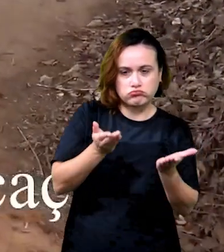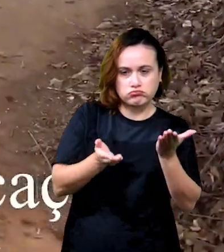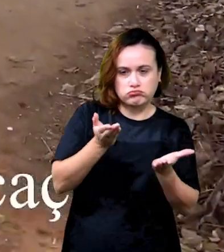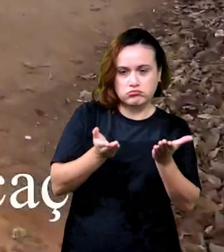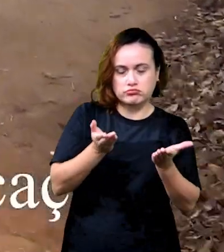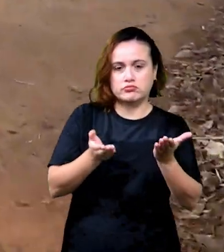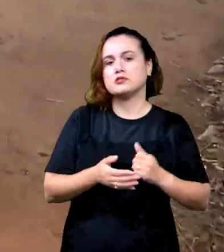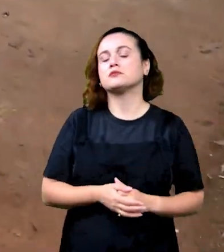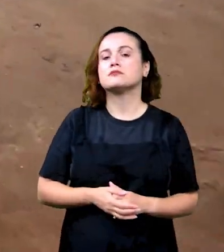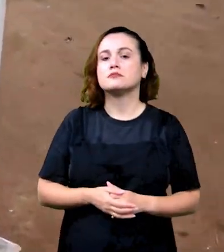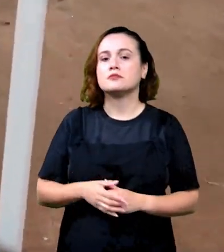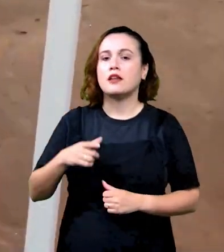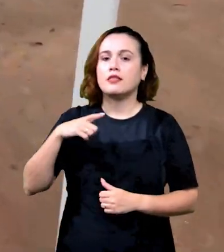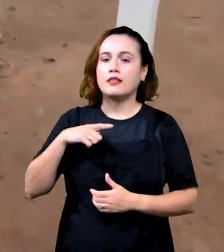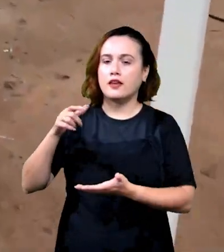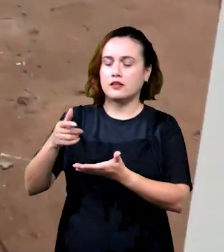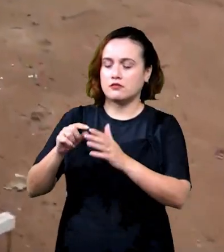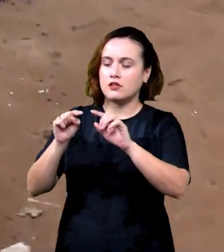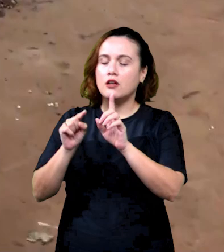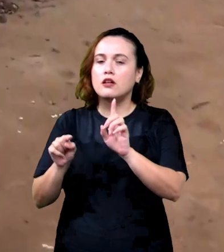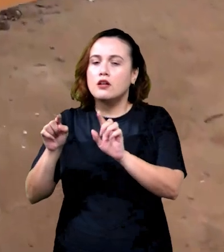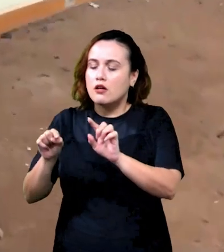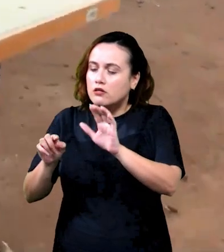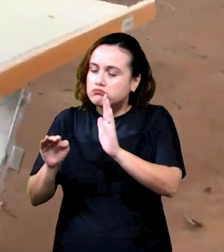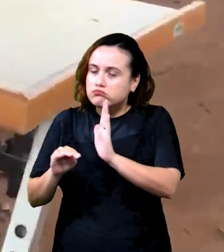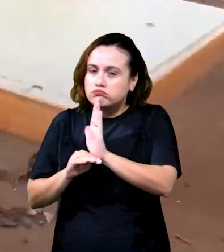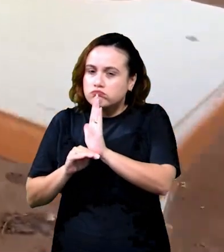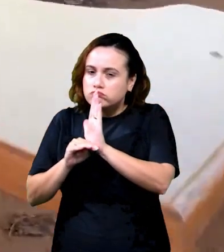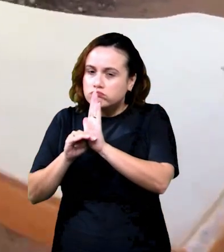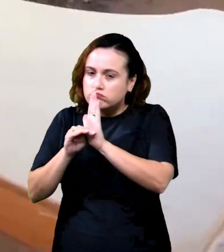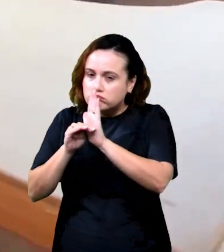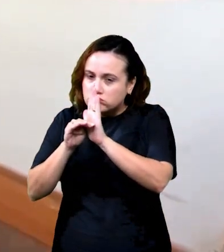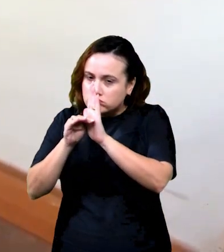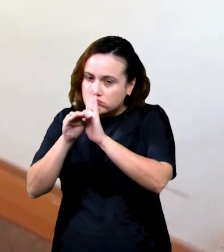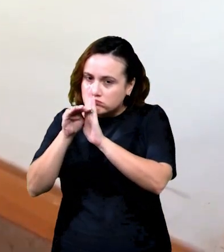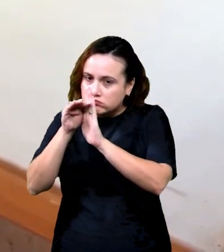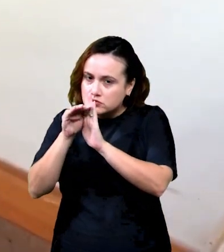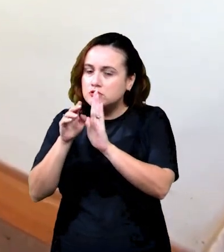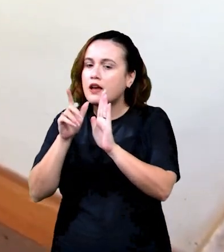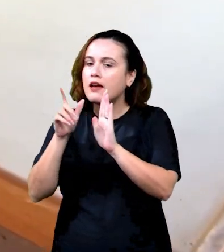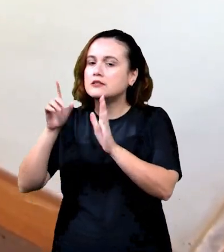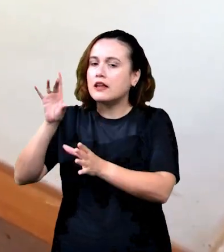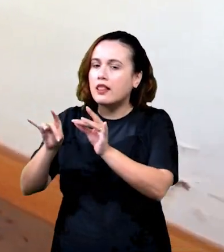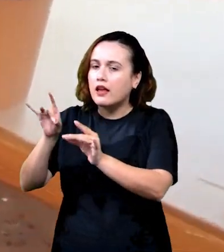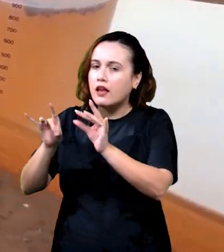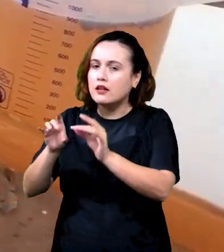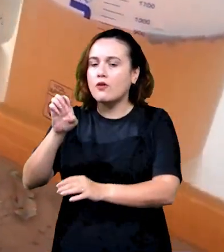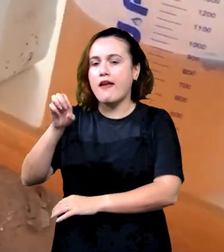Nós temos um medidor para a parte líquida, para medir a quantidade de EN